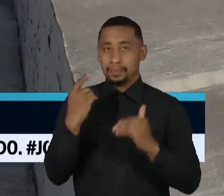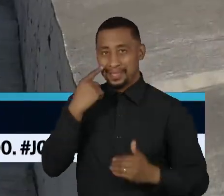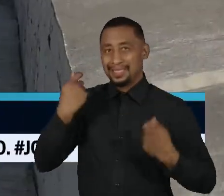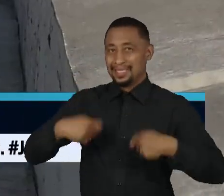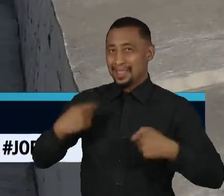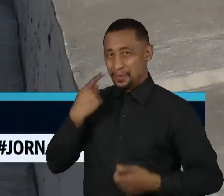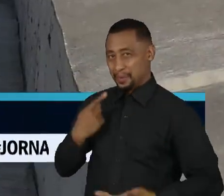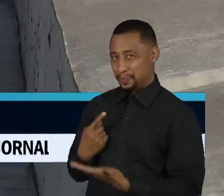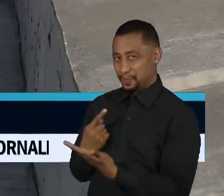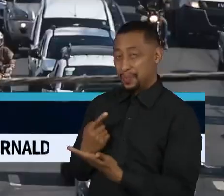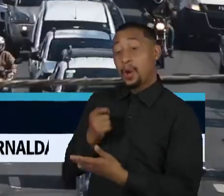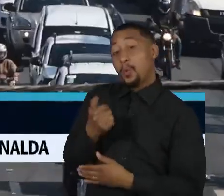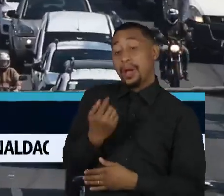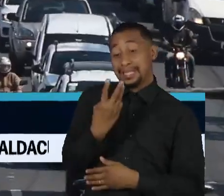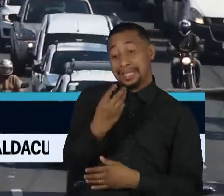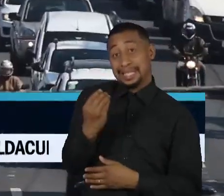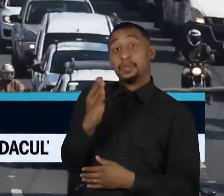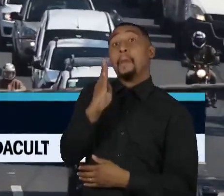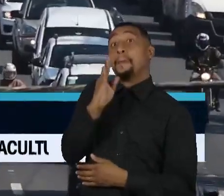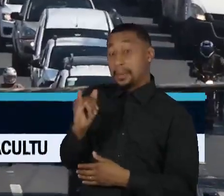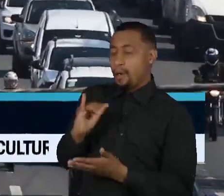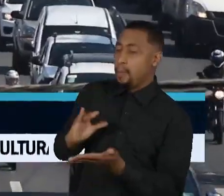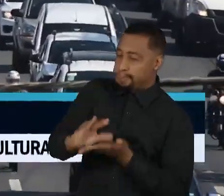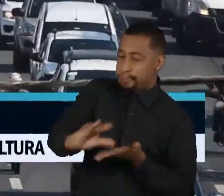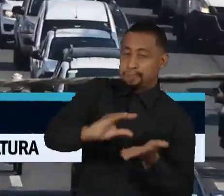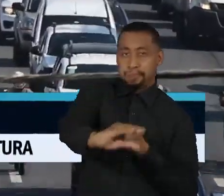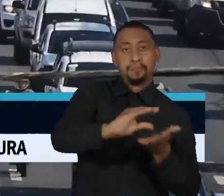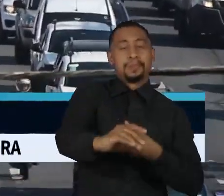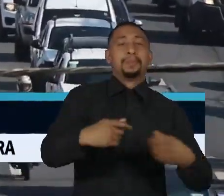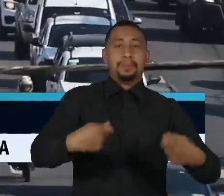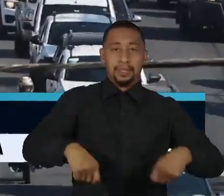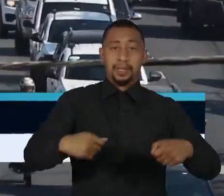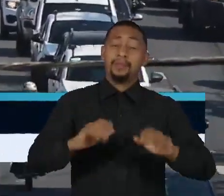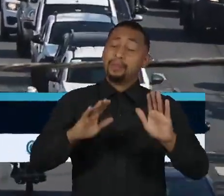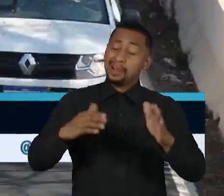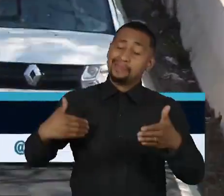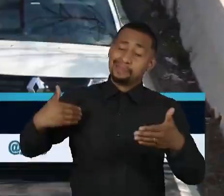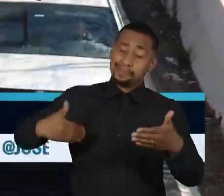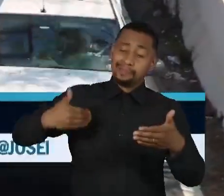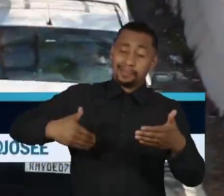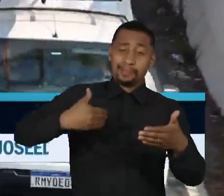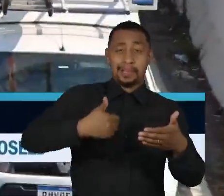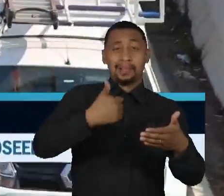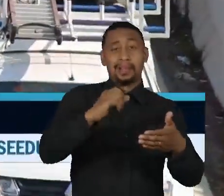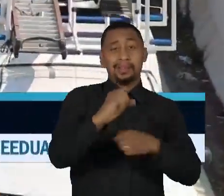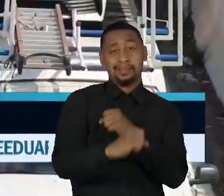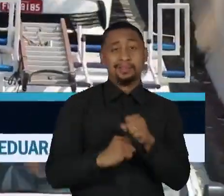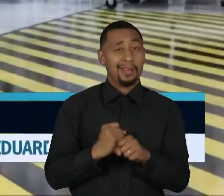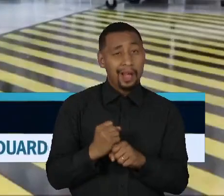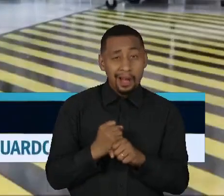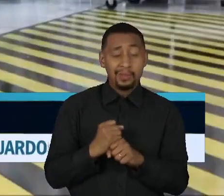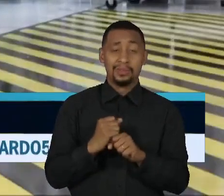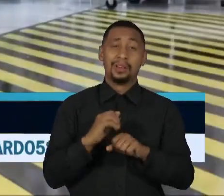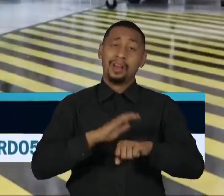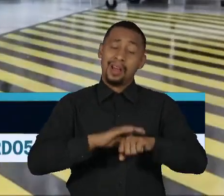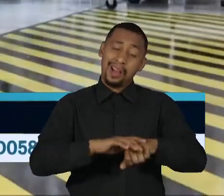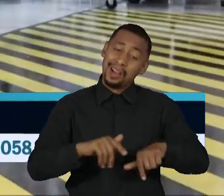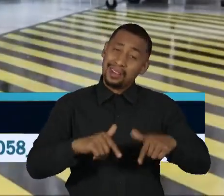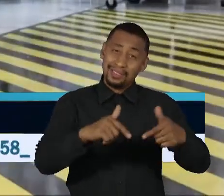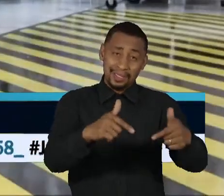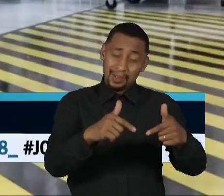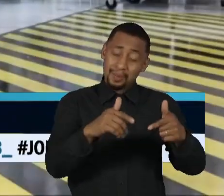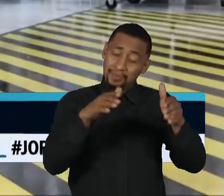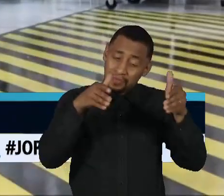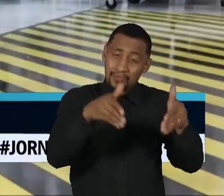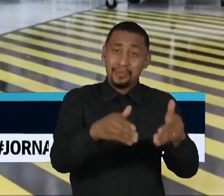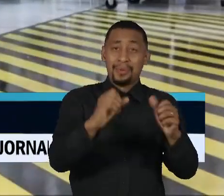bilhões de reais. Mas o país vem, ao longo dos últimos anos, adotando políticas que priorizam o uso